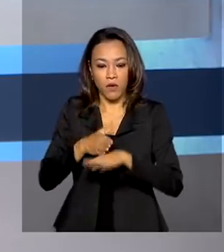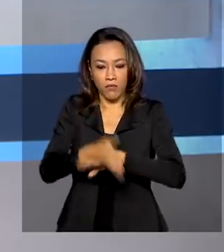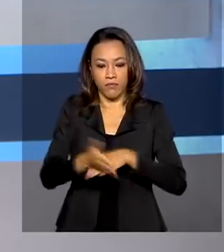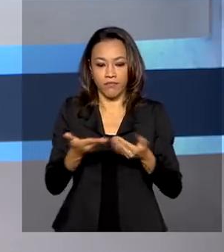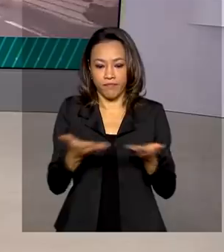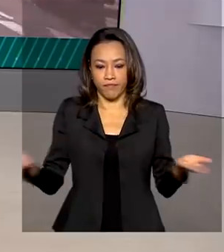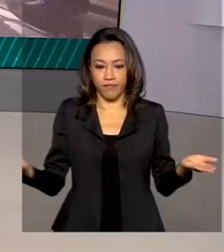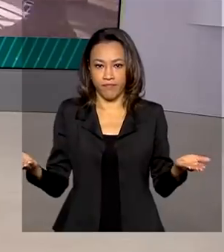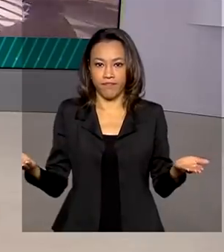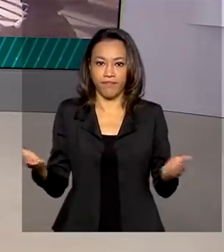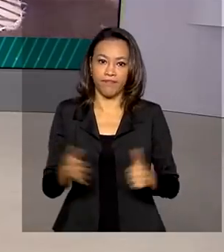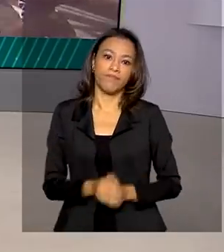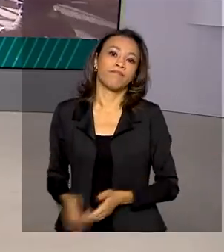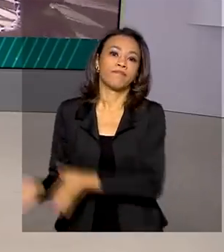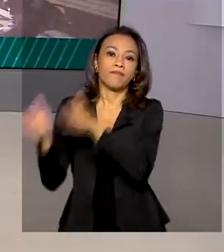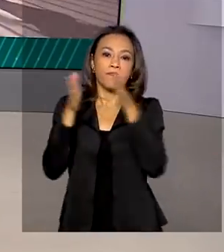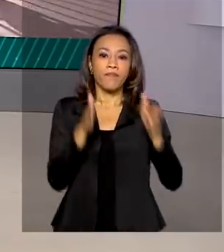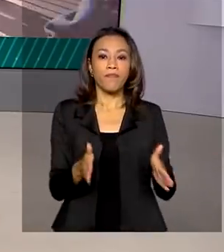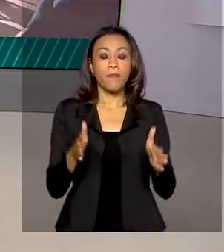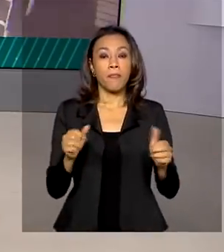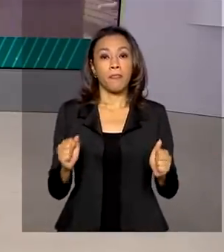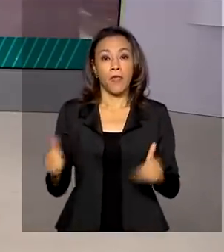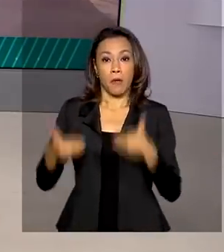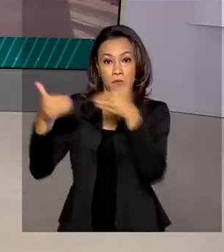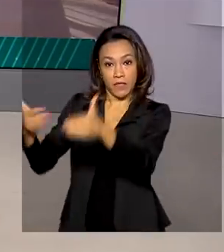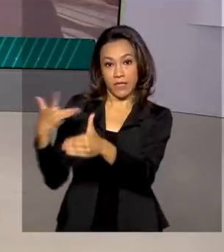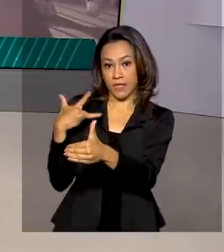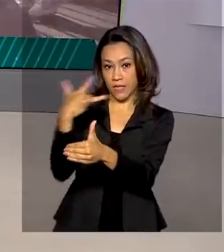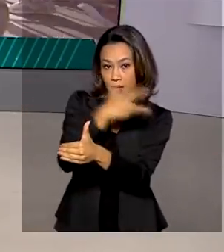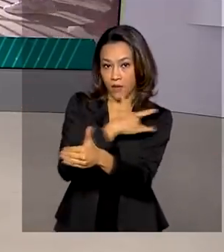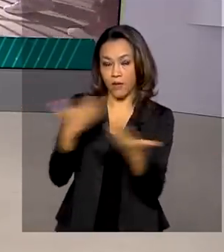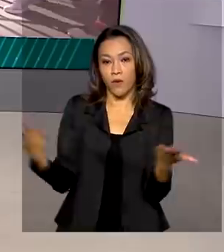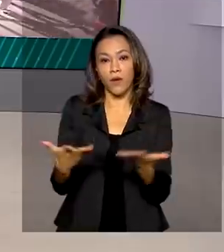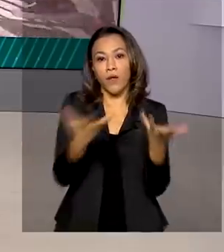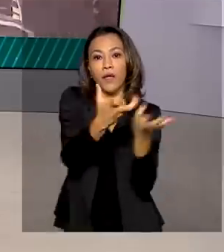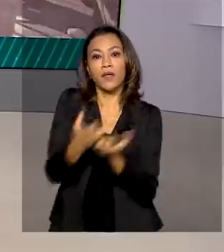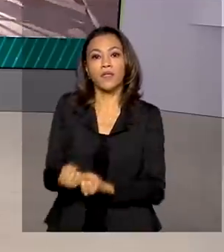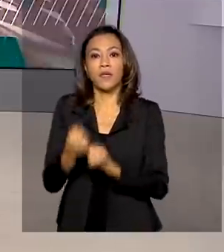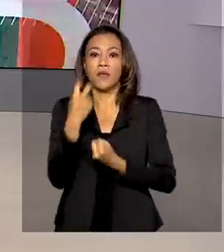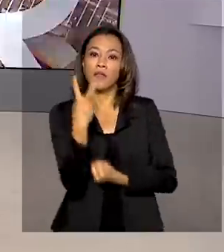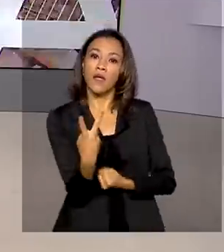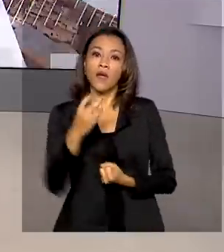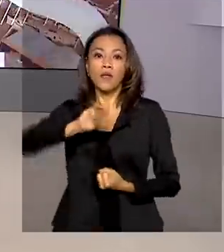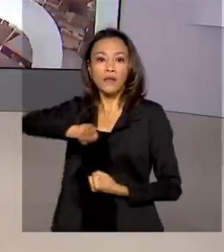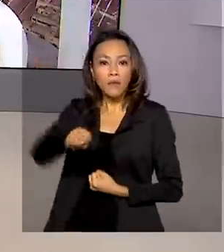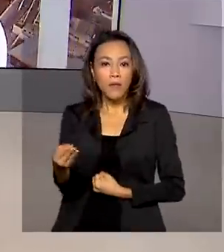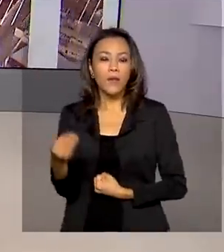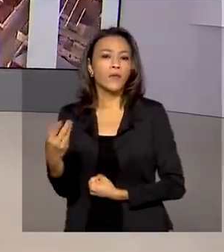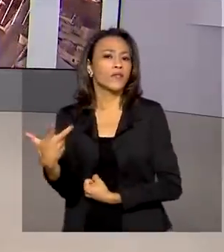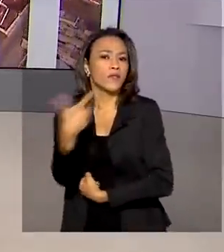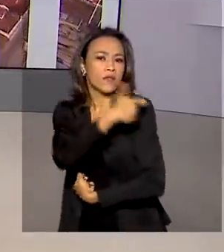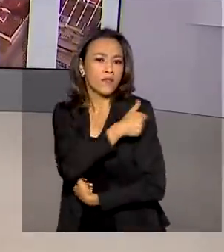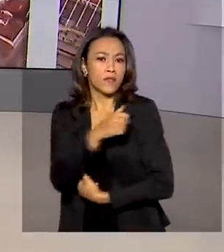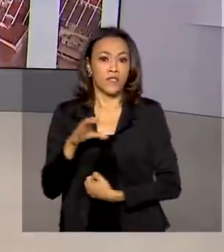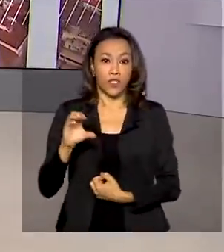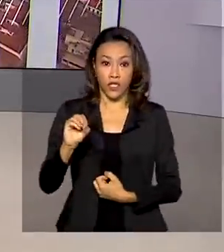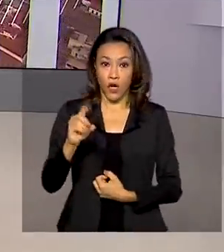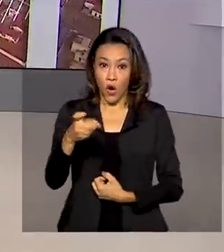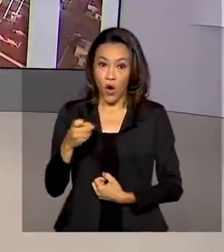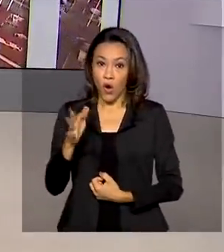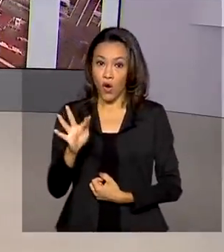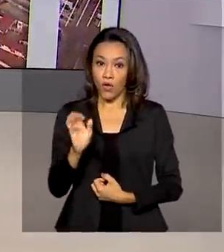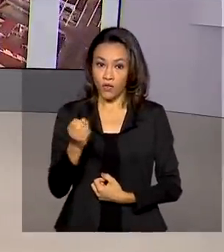na sua tela. E o Ministério da Saúde recebe hoje mais 2 milhões de doses de vacinas Oxford e AstraZeneca